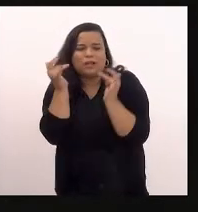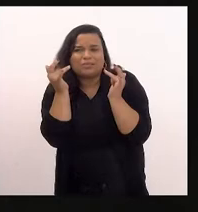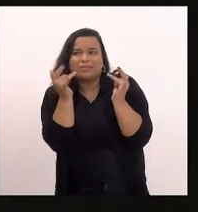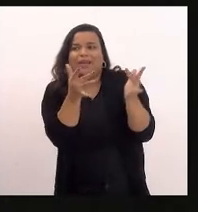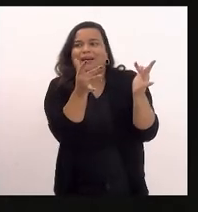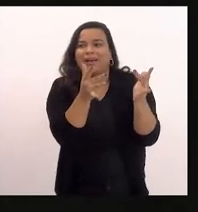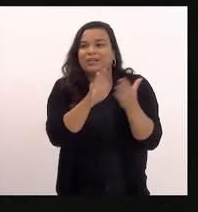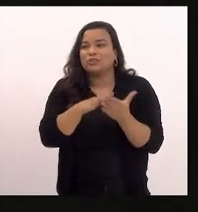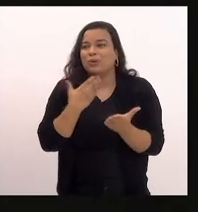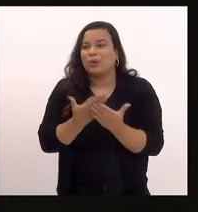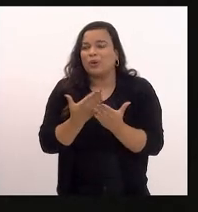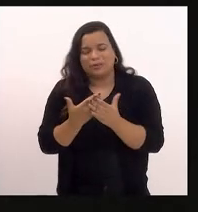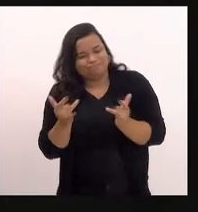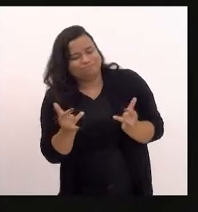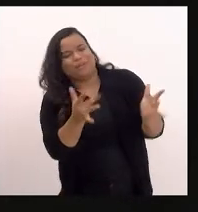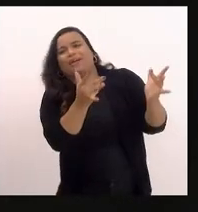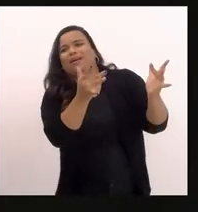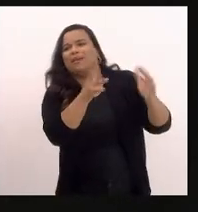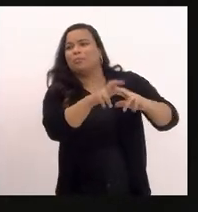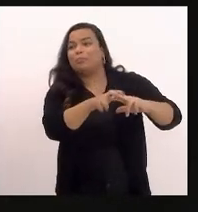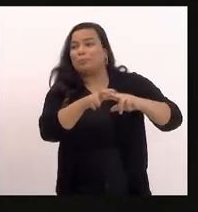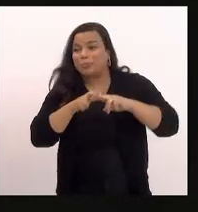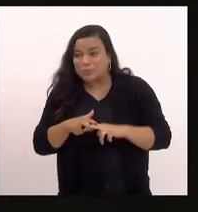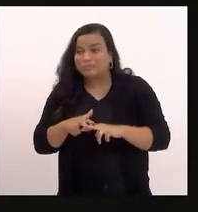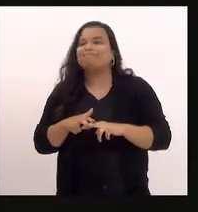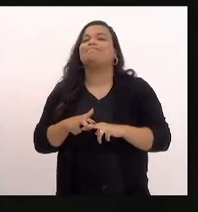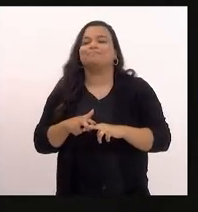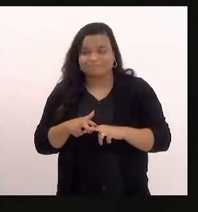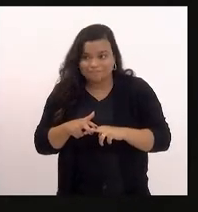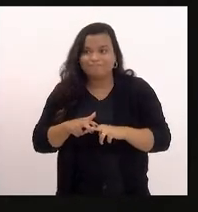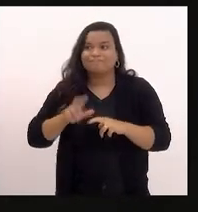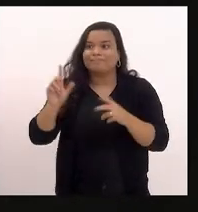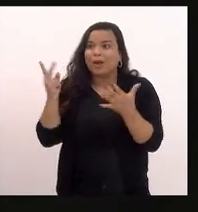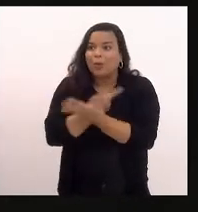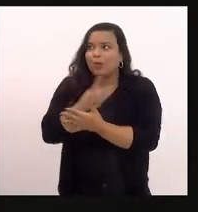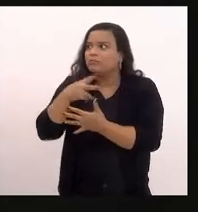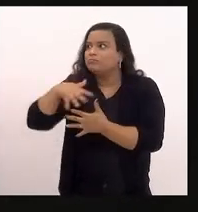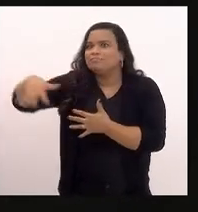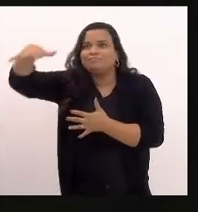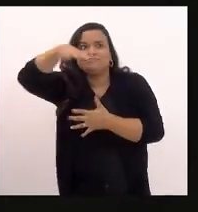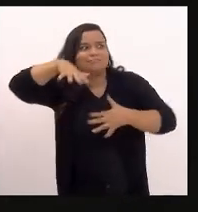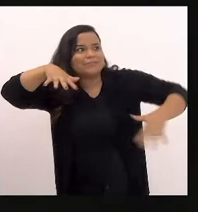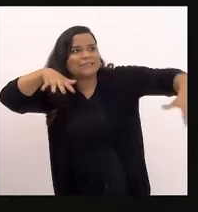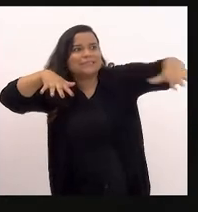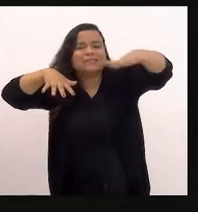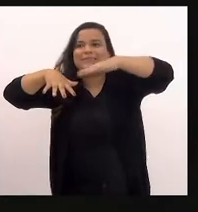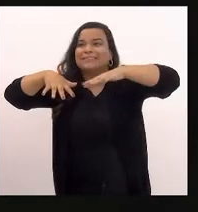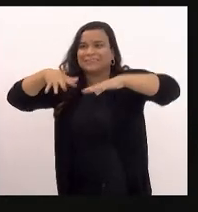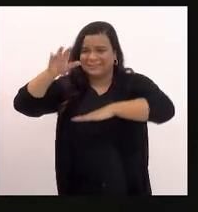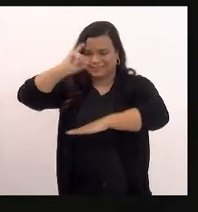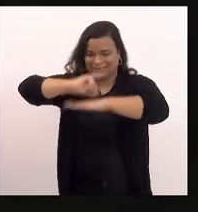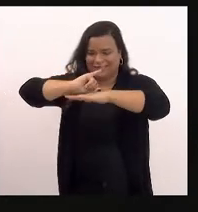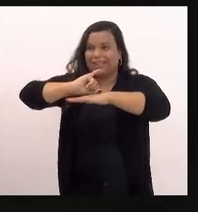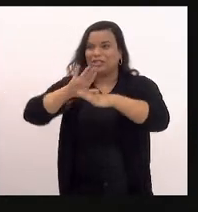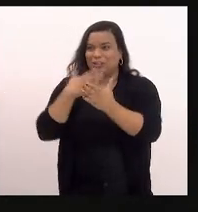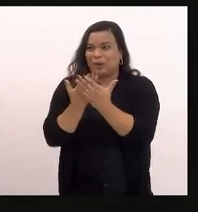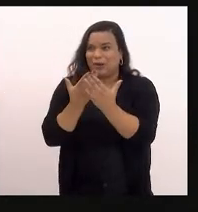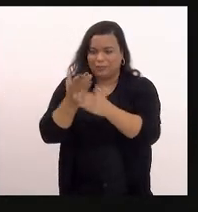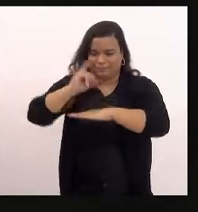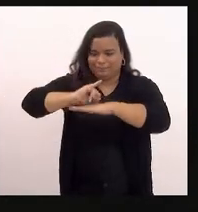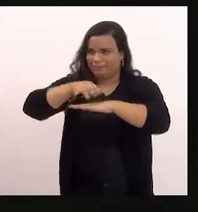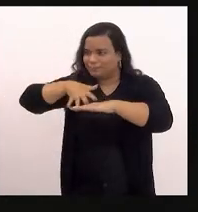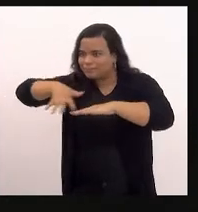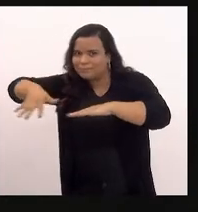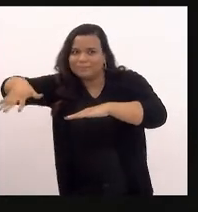escola em razão dos episódios no entorno dessa escola então nós não estamos falando aqui de